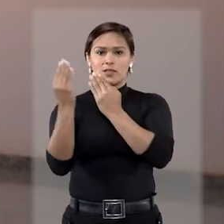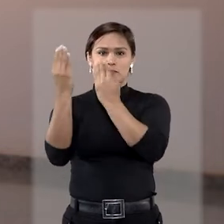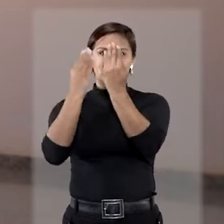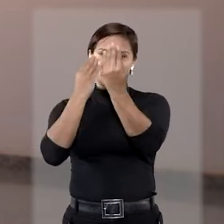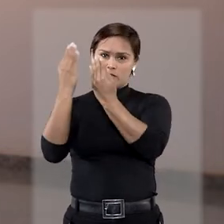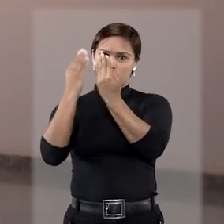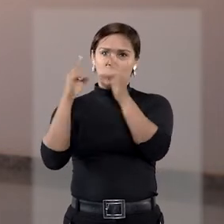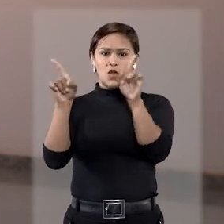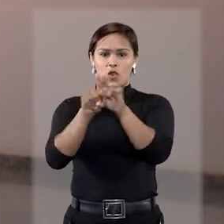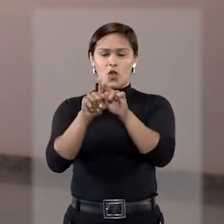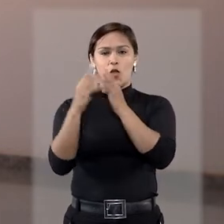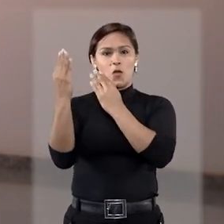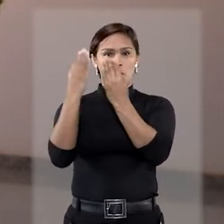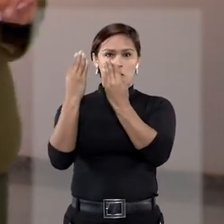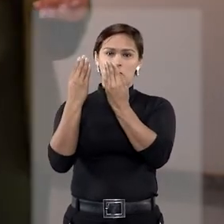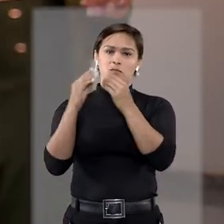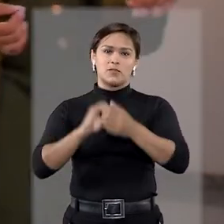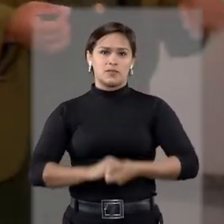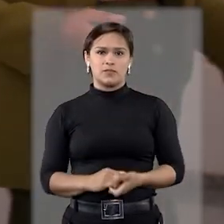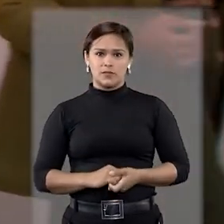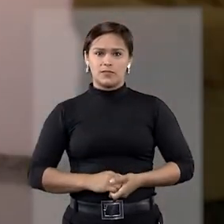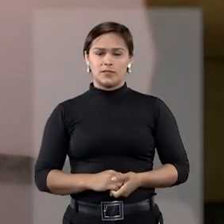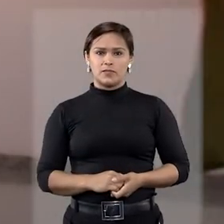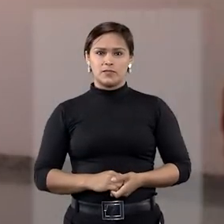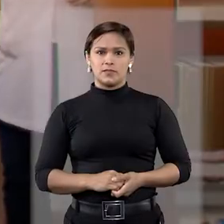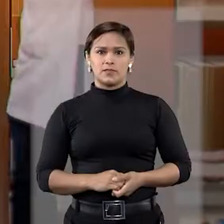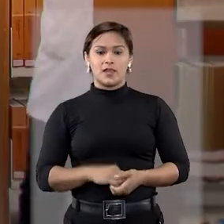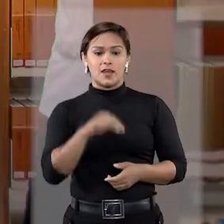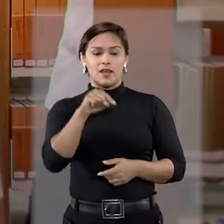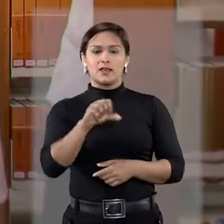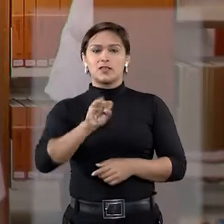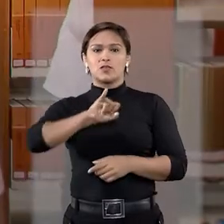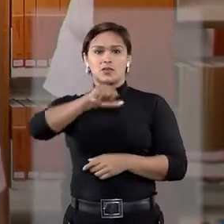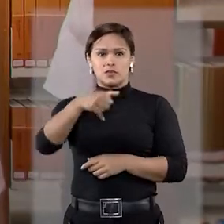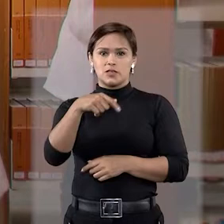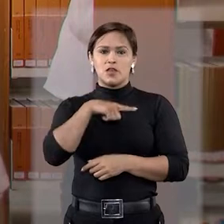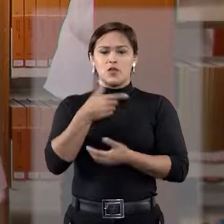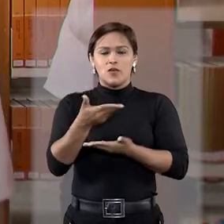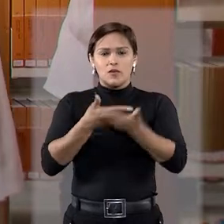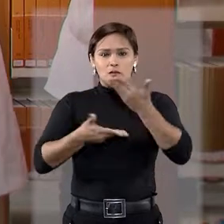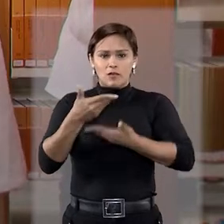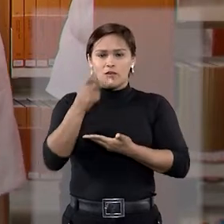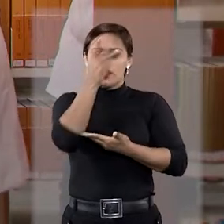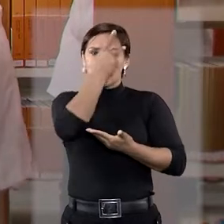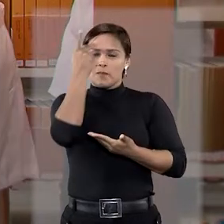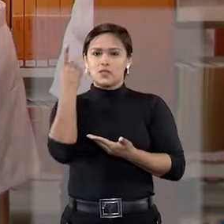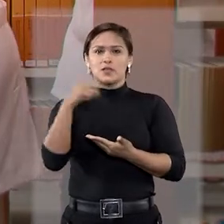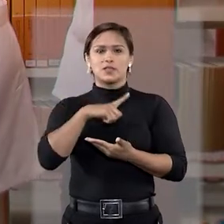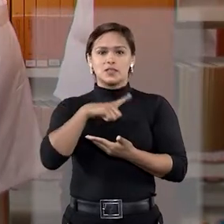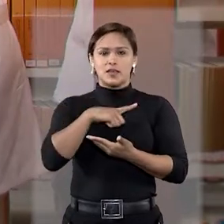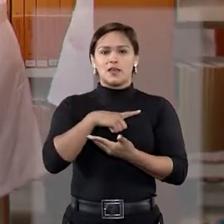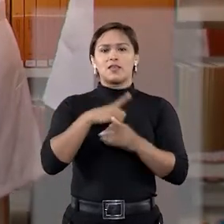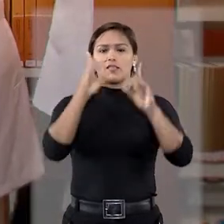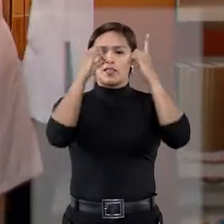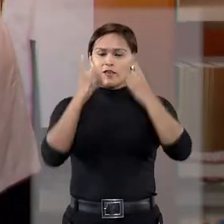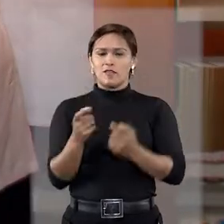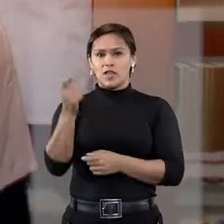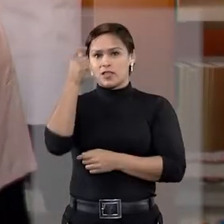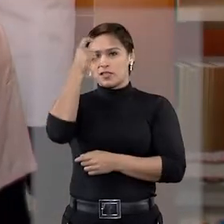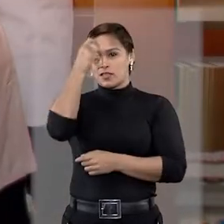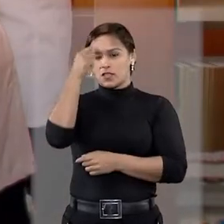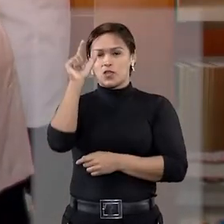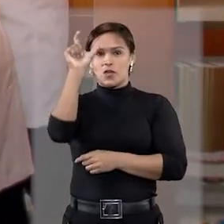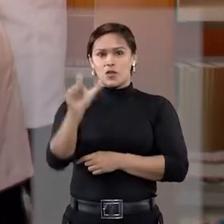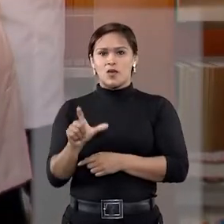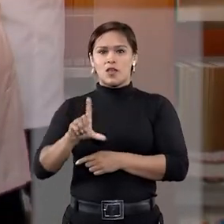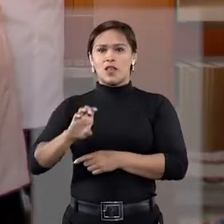psicológica ou psiquiátrica. Aqui no STJ convivemos com pessoas com deficiência intelectual,